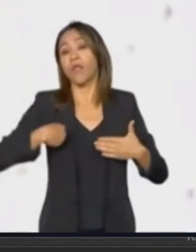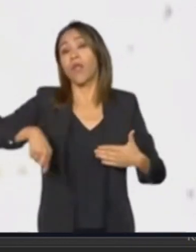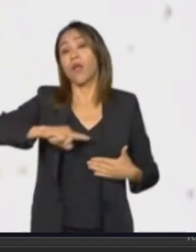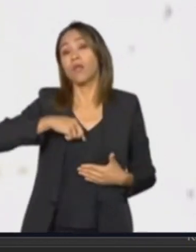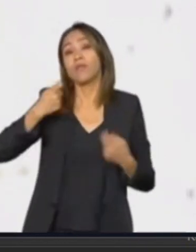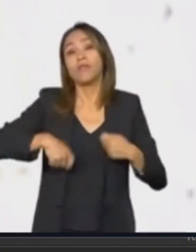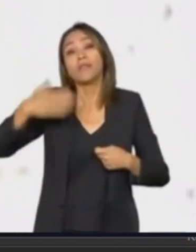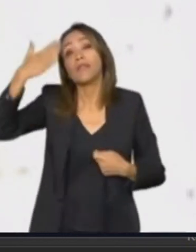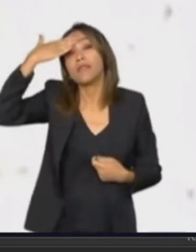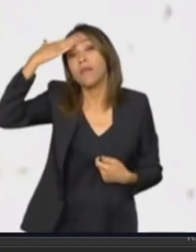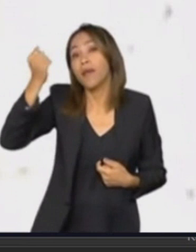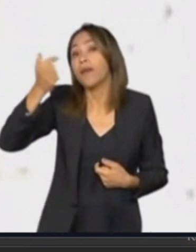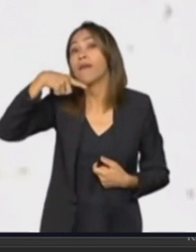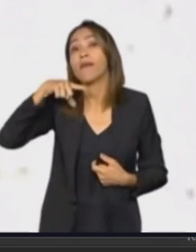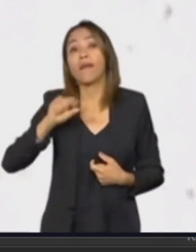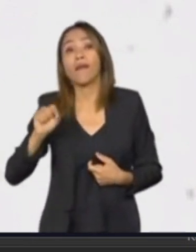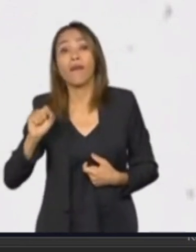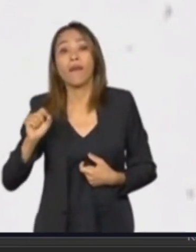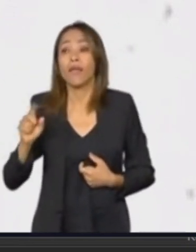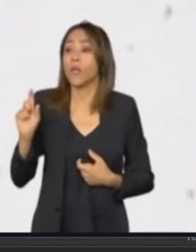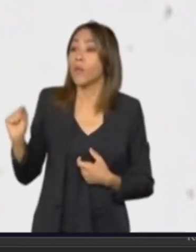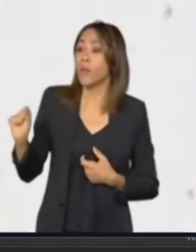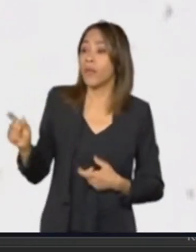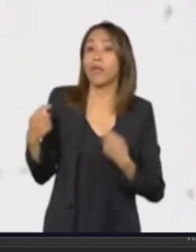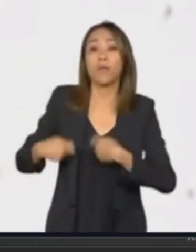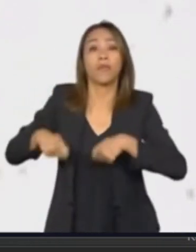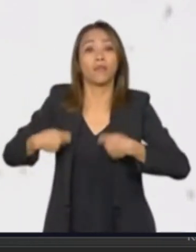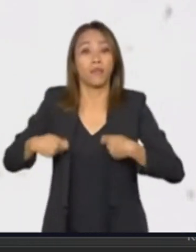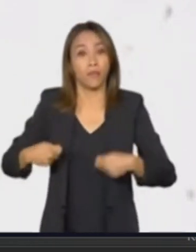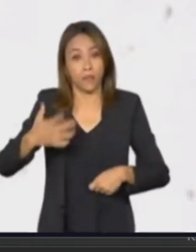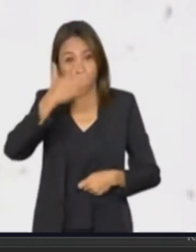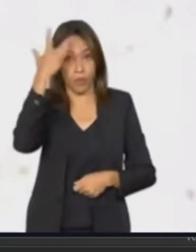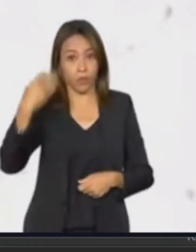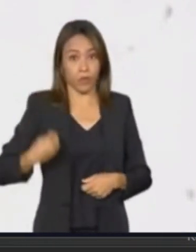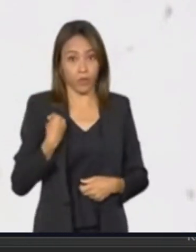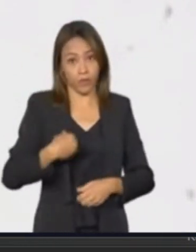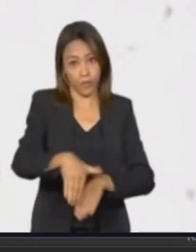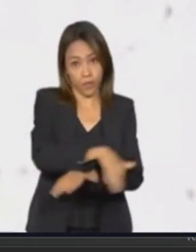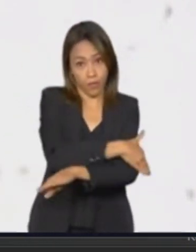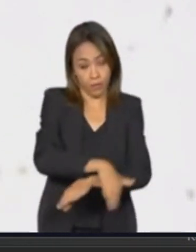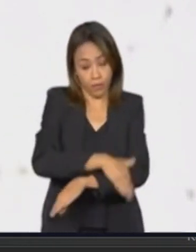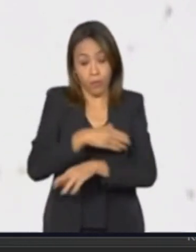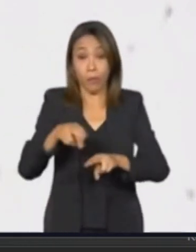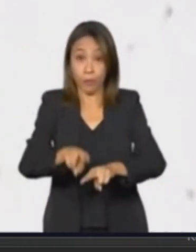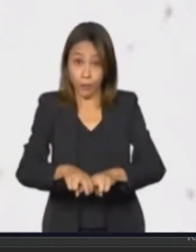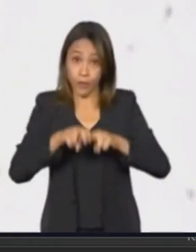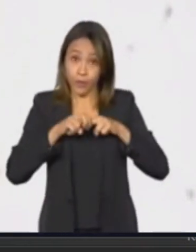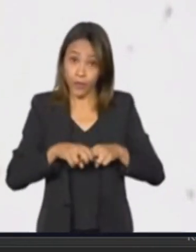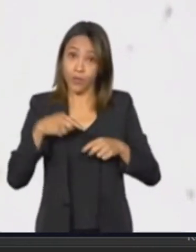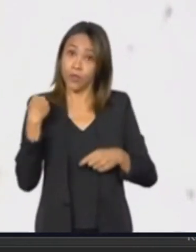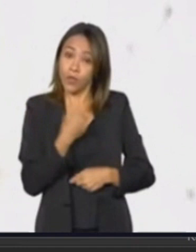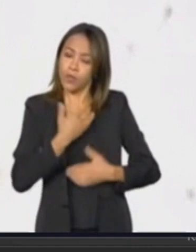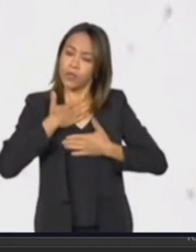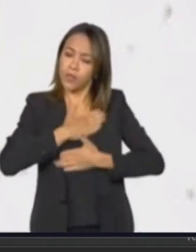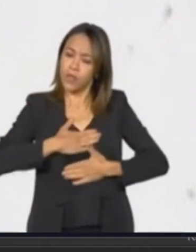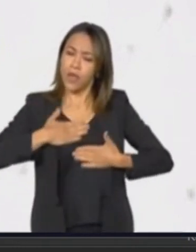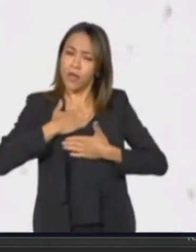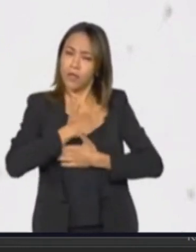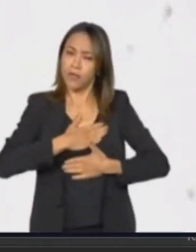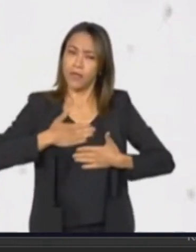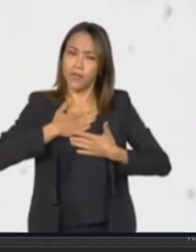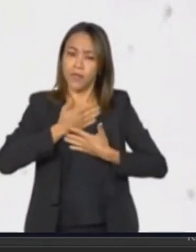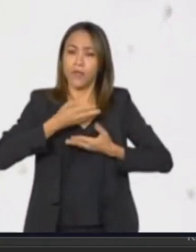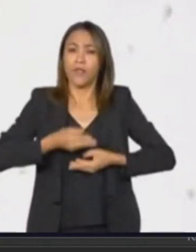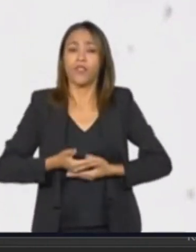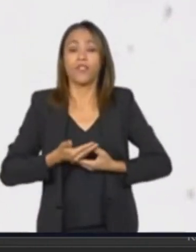quem são e o que precisam as pessoas que estão hoje em situação de rua. Por isso temos a satisfação de entregar também, presidente, para